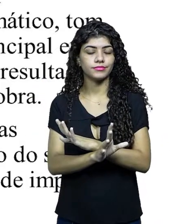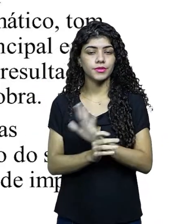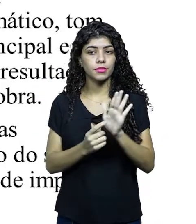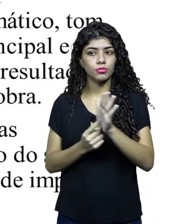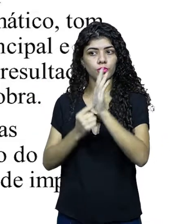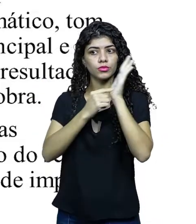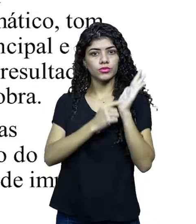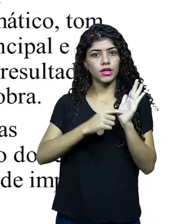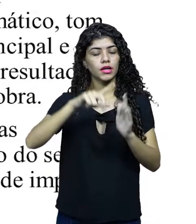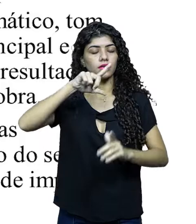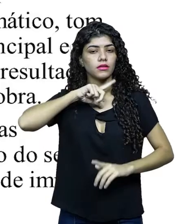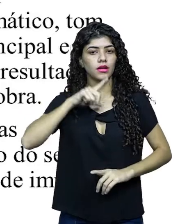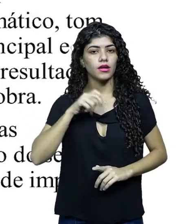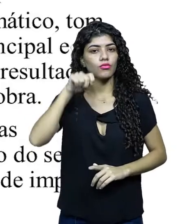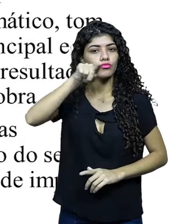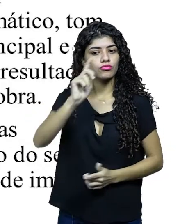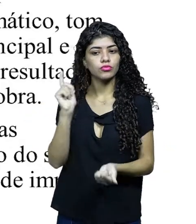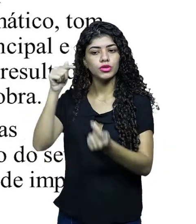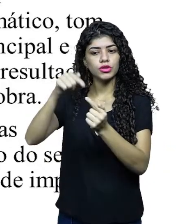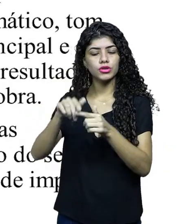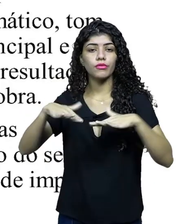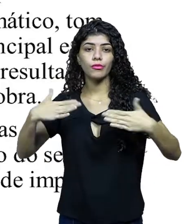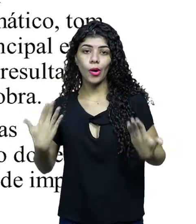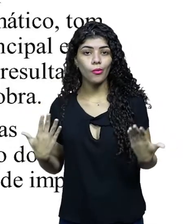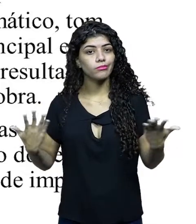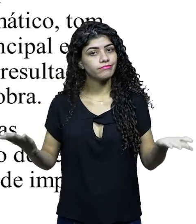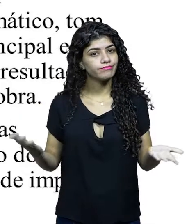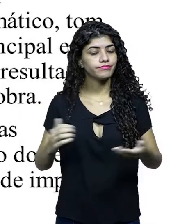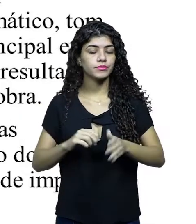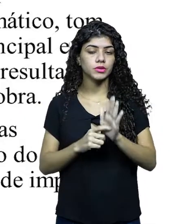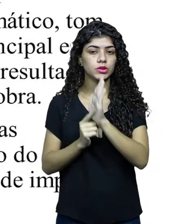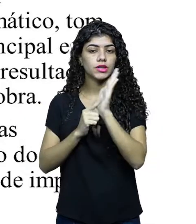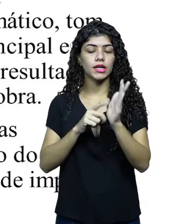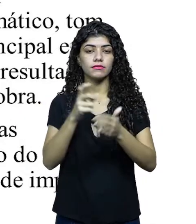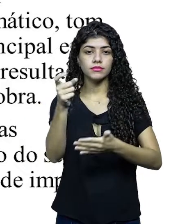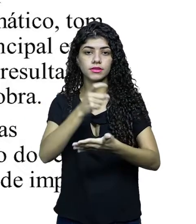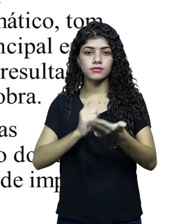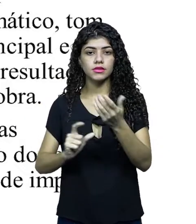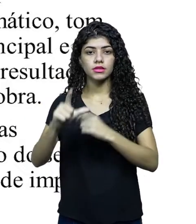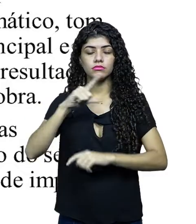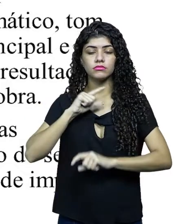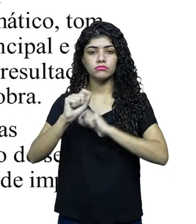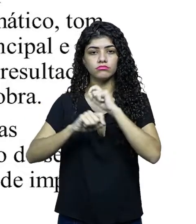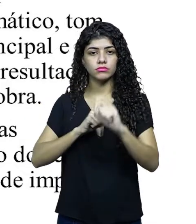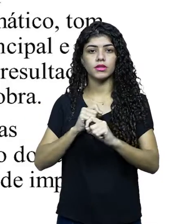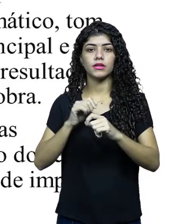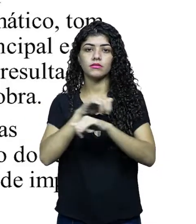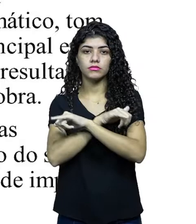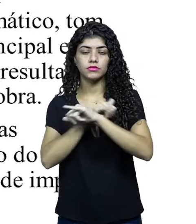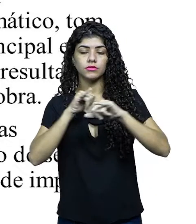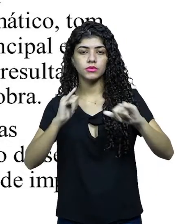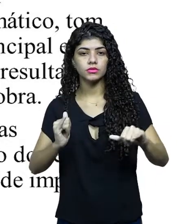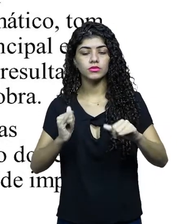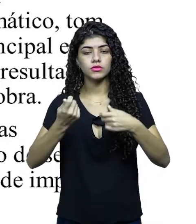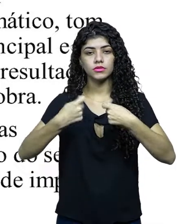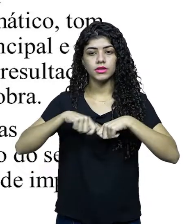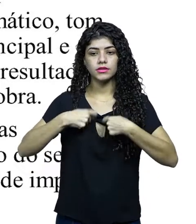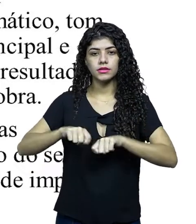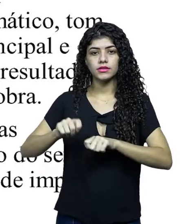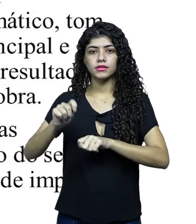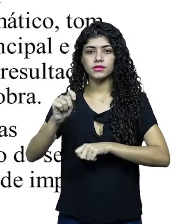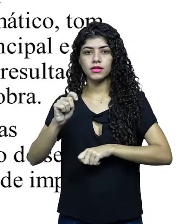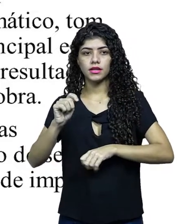Destacar os resultados concretos que pretende com a obra. Isso é muito importante. Esse texto dará aos julgadores as informações